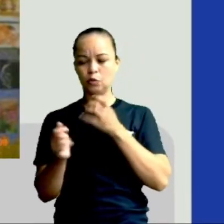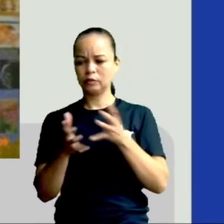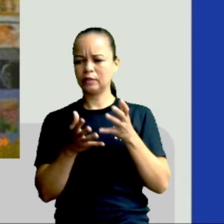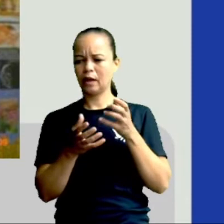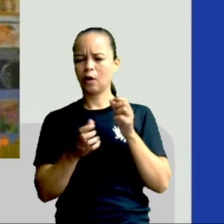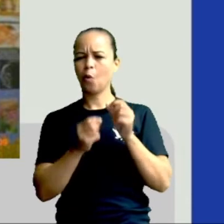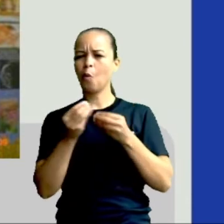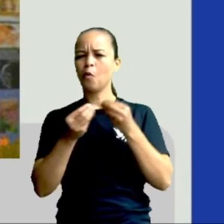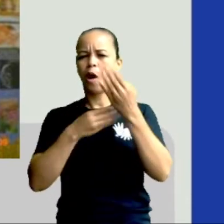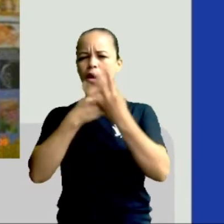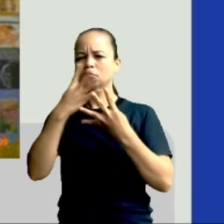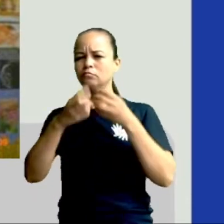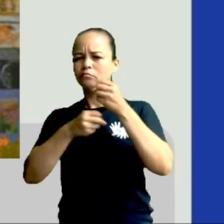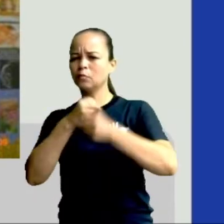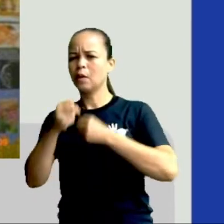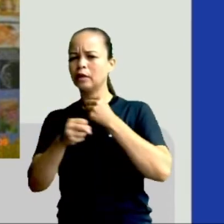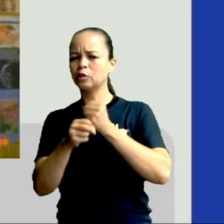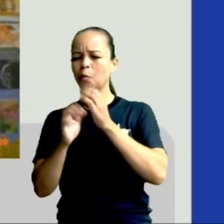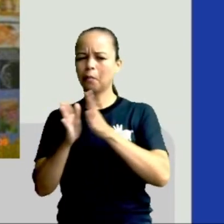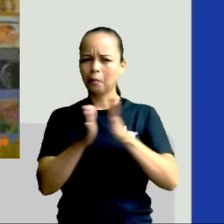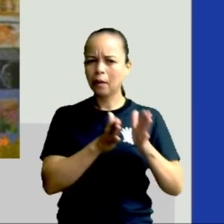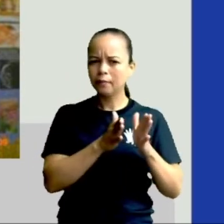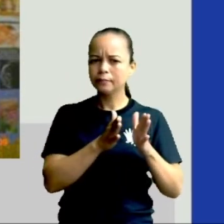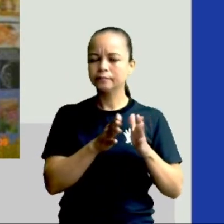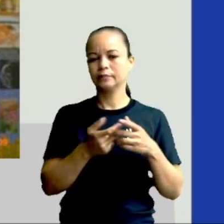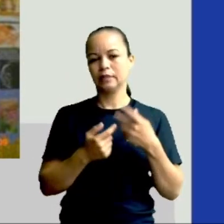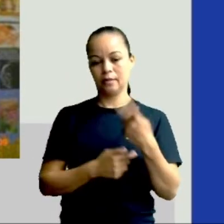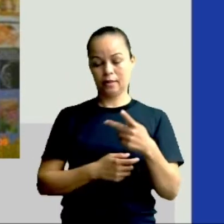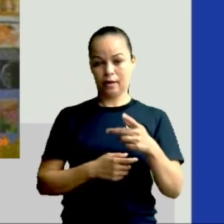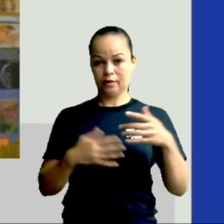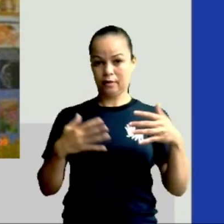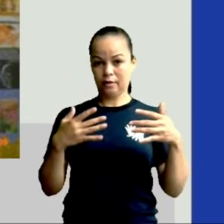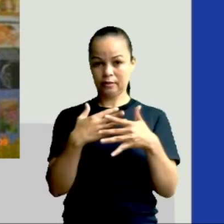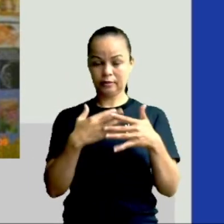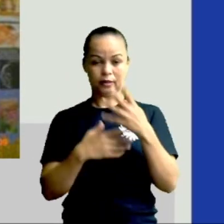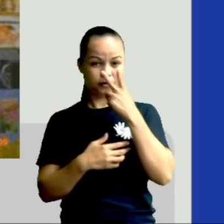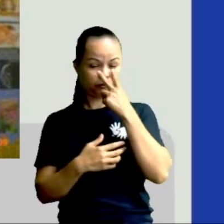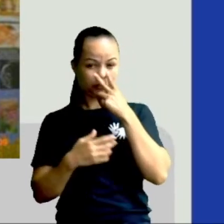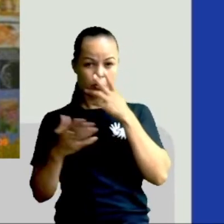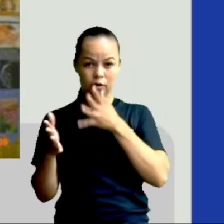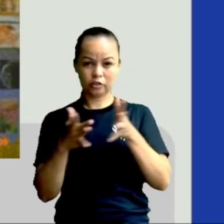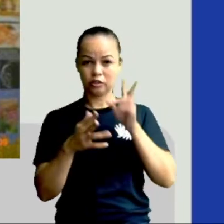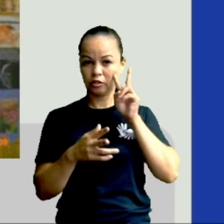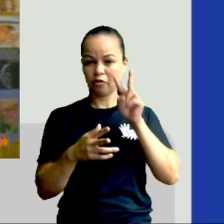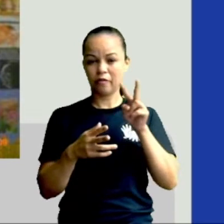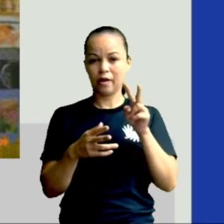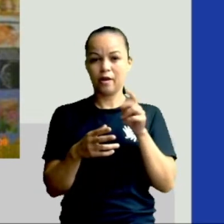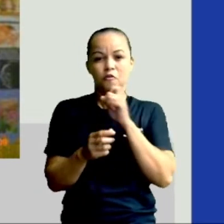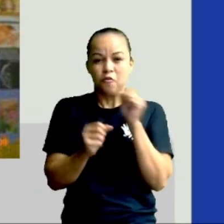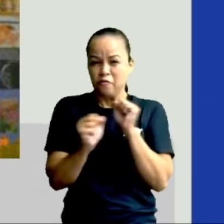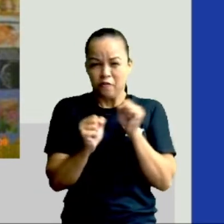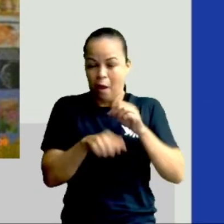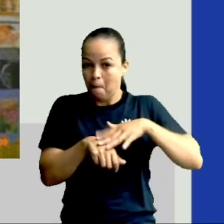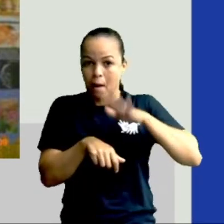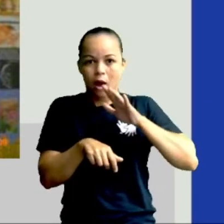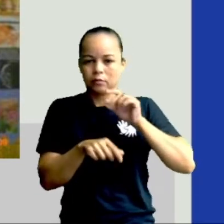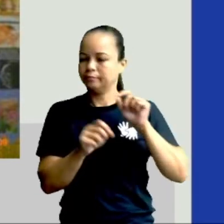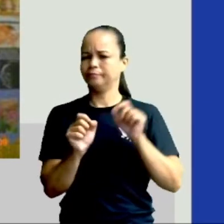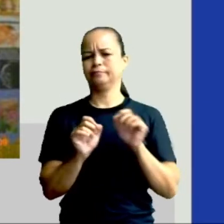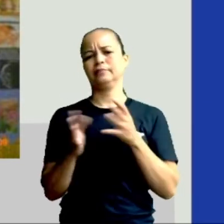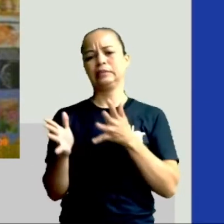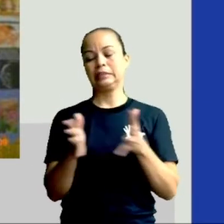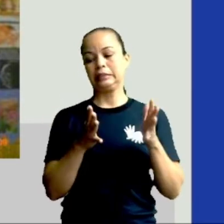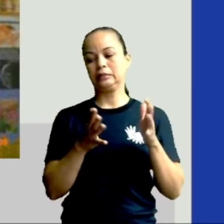bem definidas? A gente já viu que aqui em Vitória a gente não consegue ver o inverno. Mas, será que no Brasil todo é assim? Vamos ver, ó. No